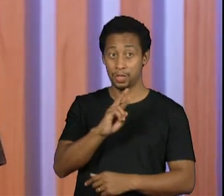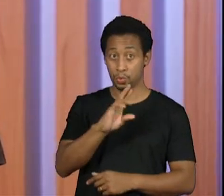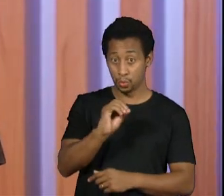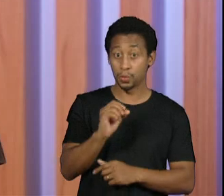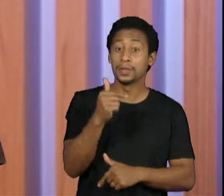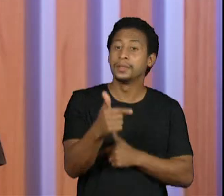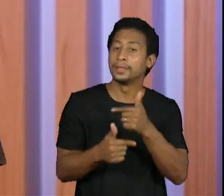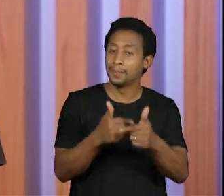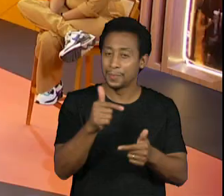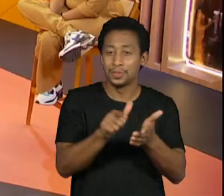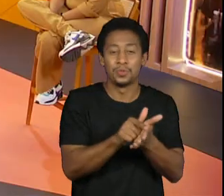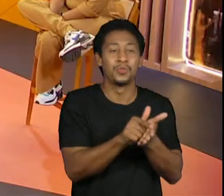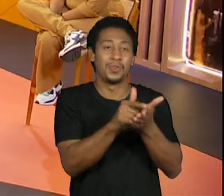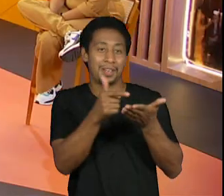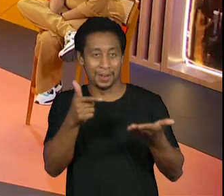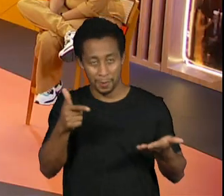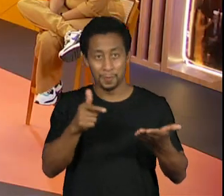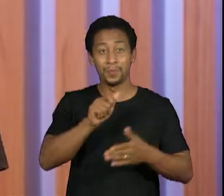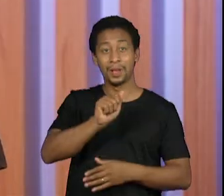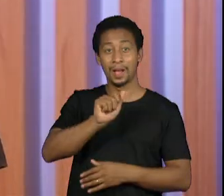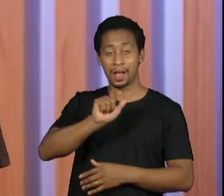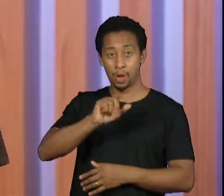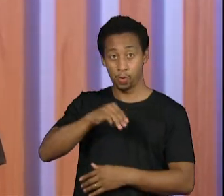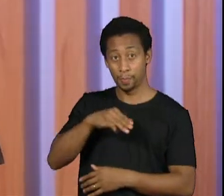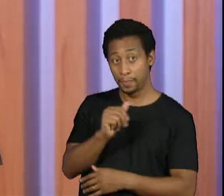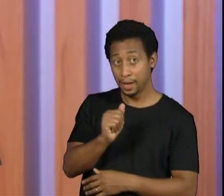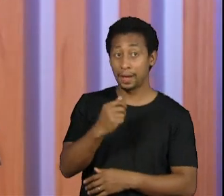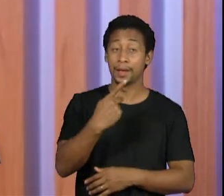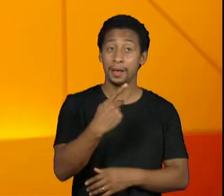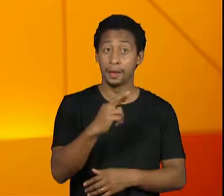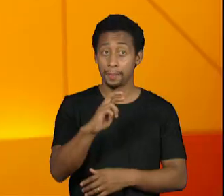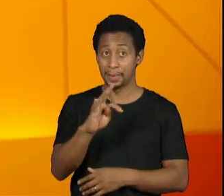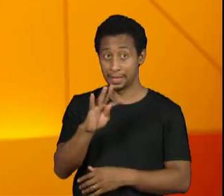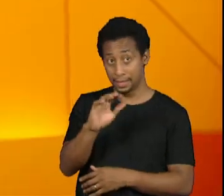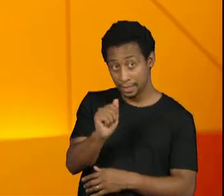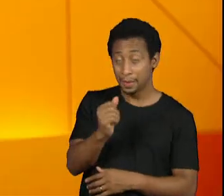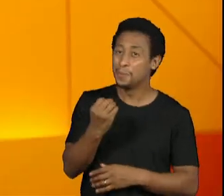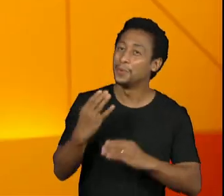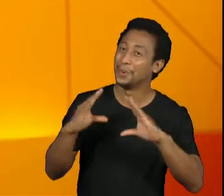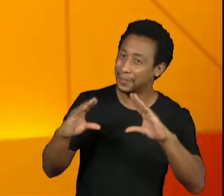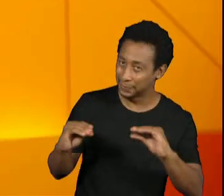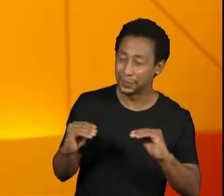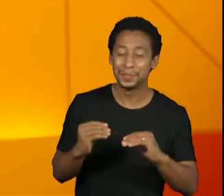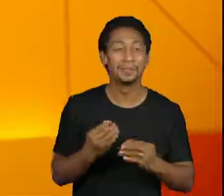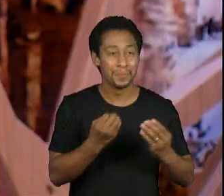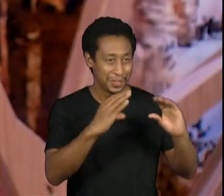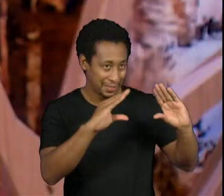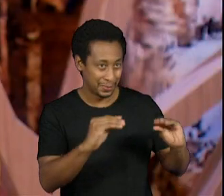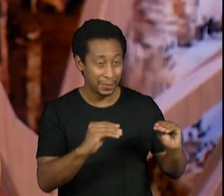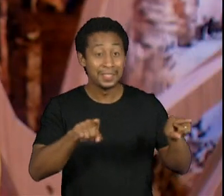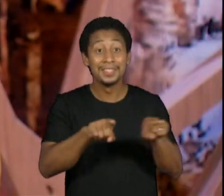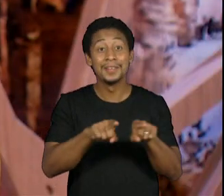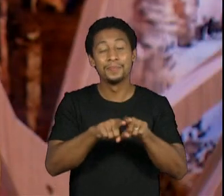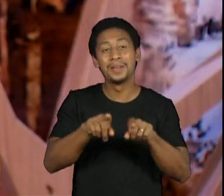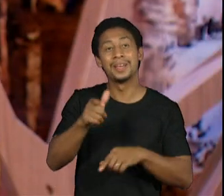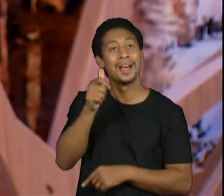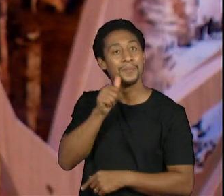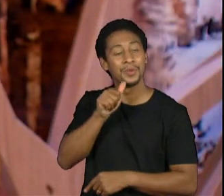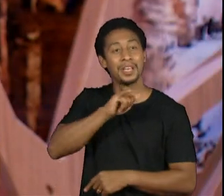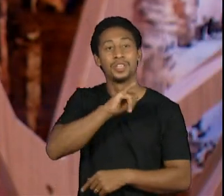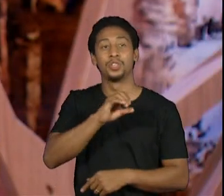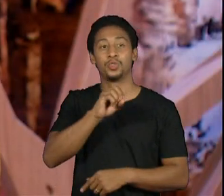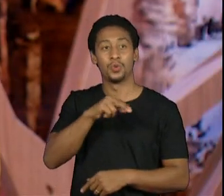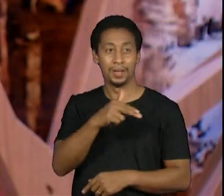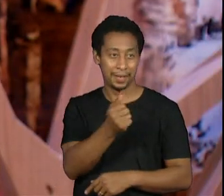Alma Preta. Boa noite, Pedro. Boa noite, Cris. E a publicitária Joana Mendes, do Clube de Criação. Boa noite,